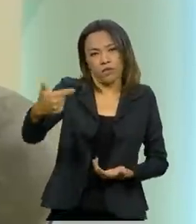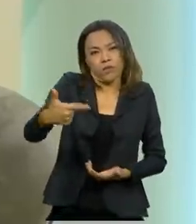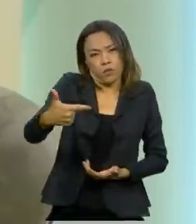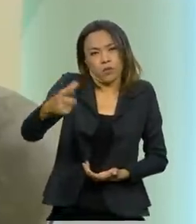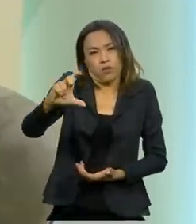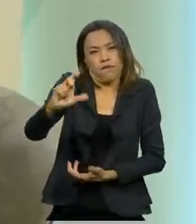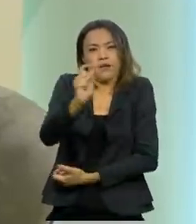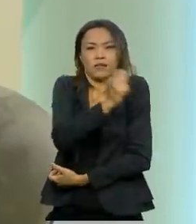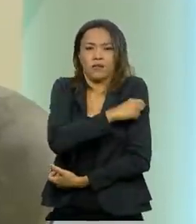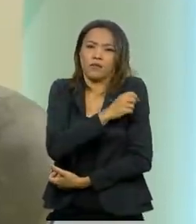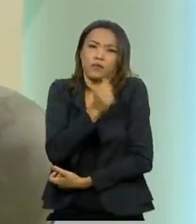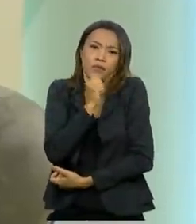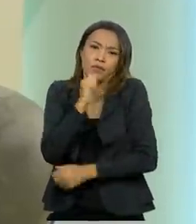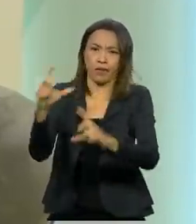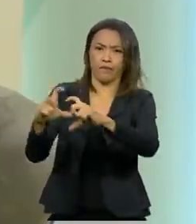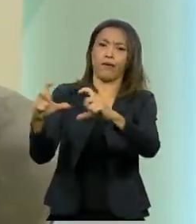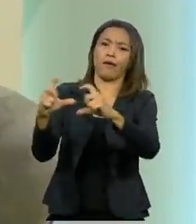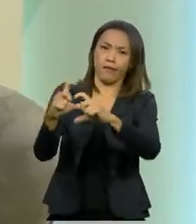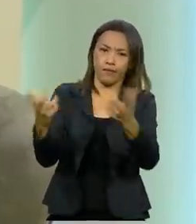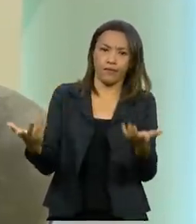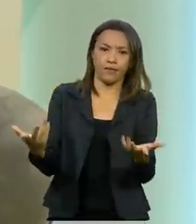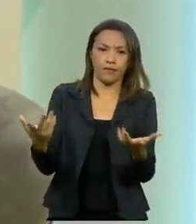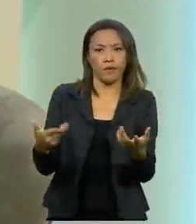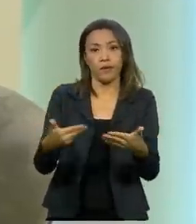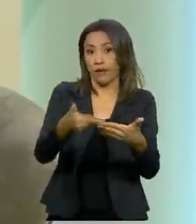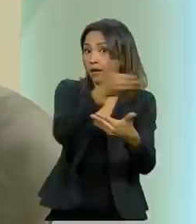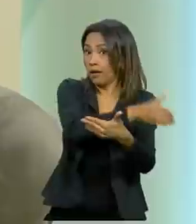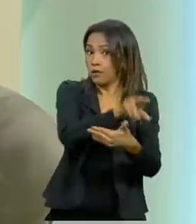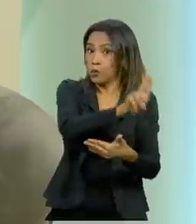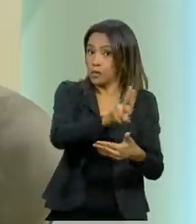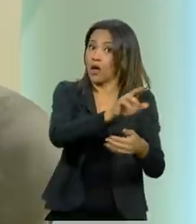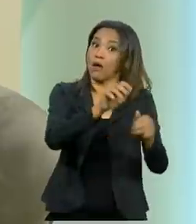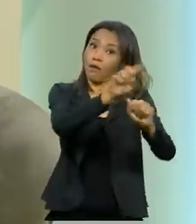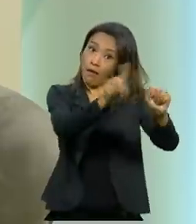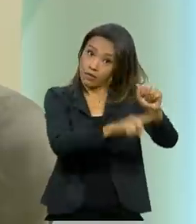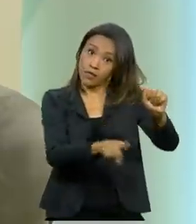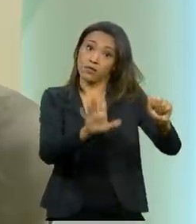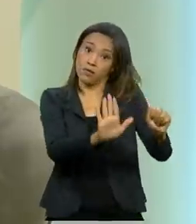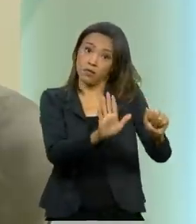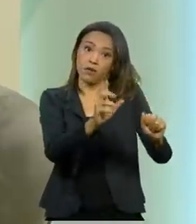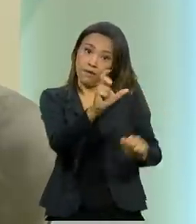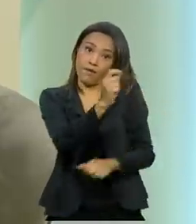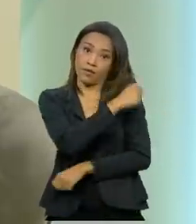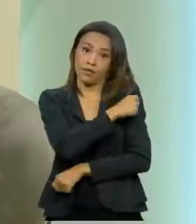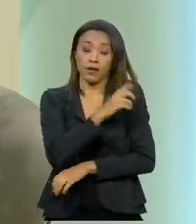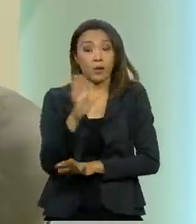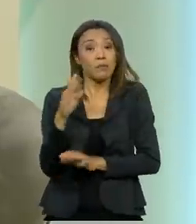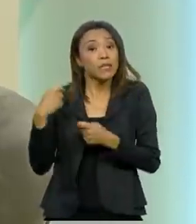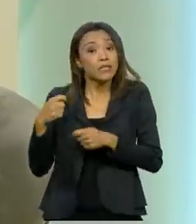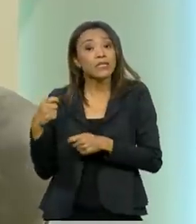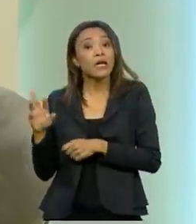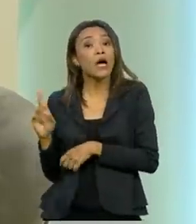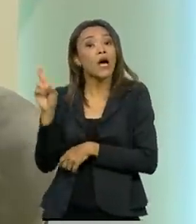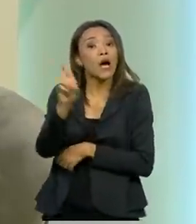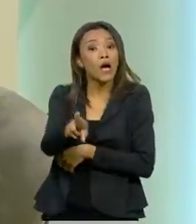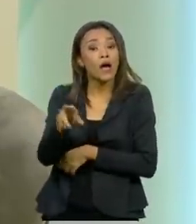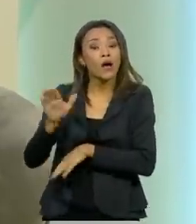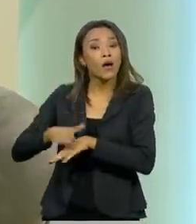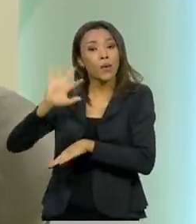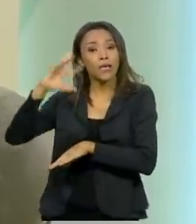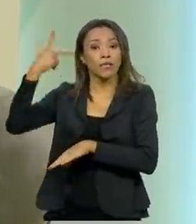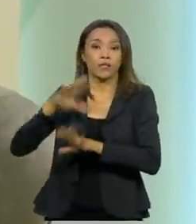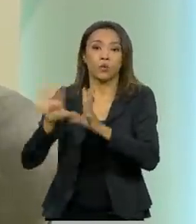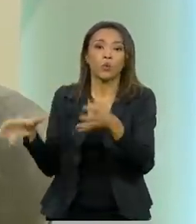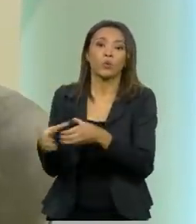vacina da Pfizer, naquelas que usaram a AstraZeneca, mas isso requer que os especialistas cheguem a uma posição